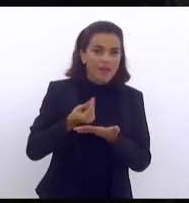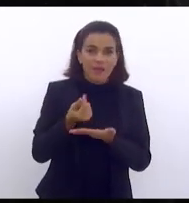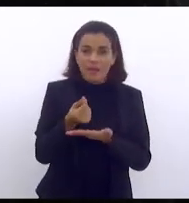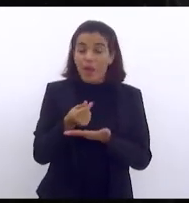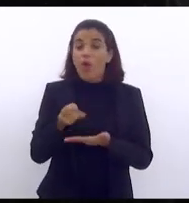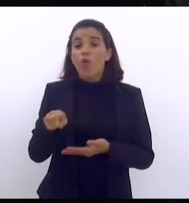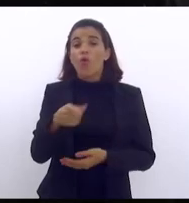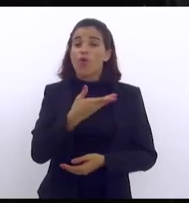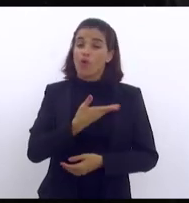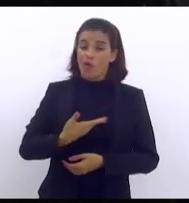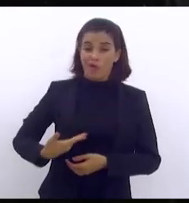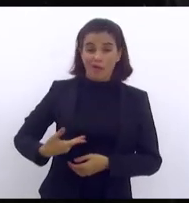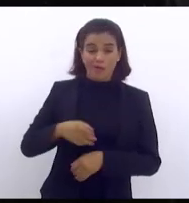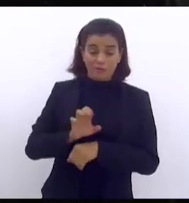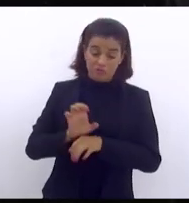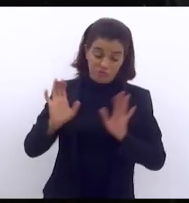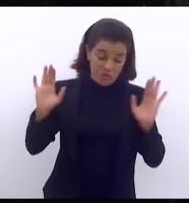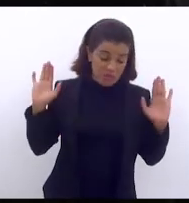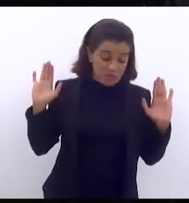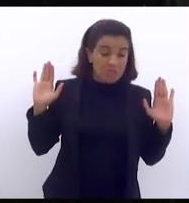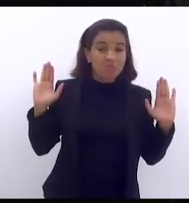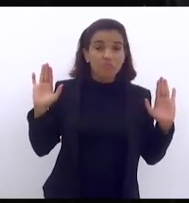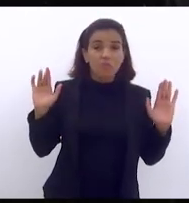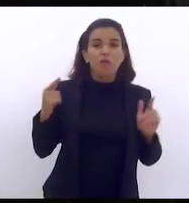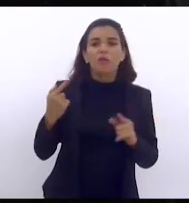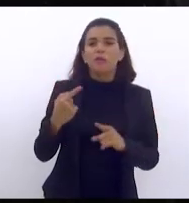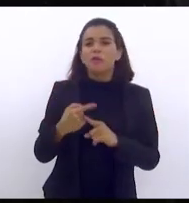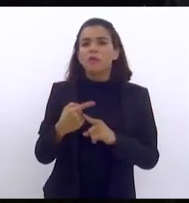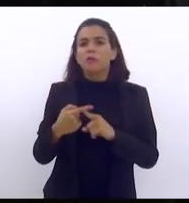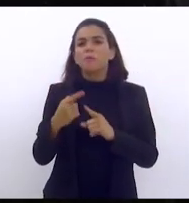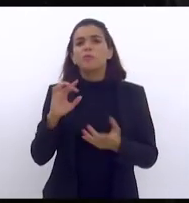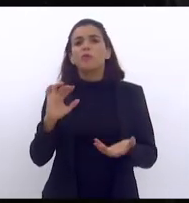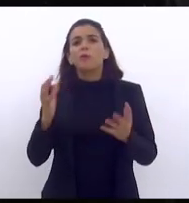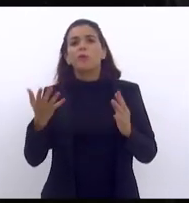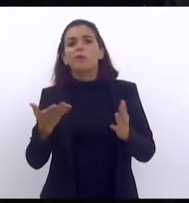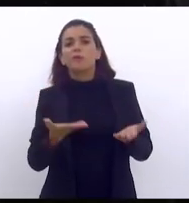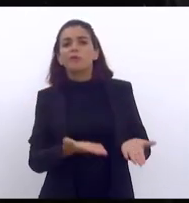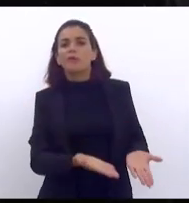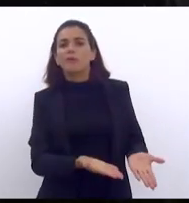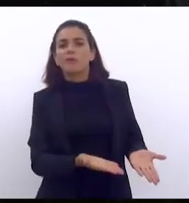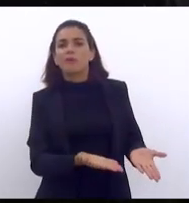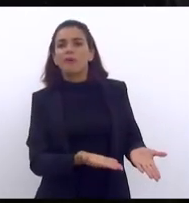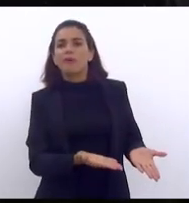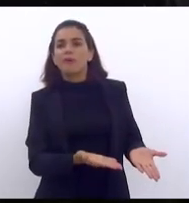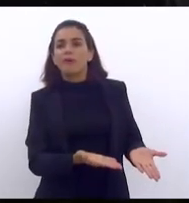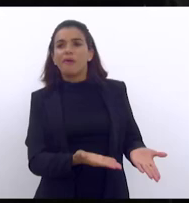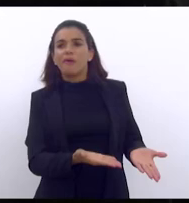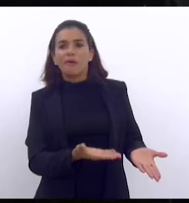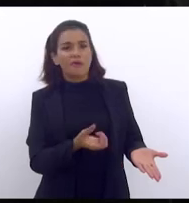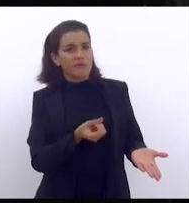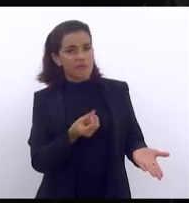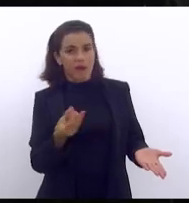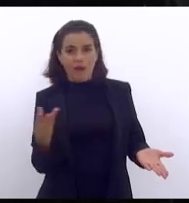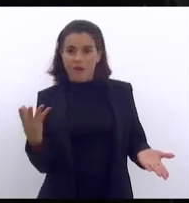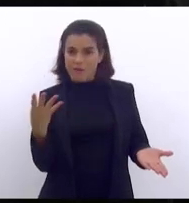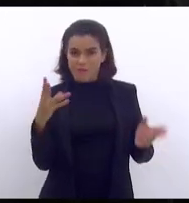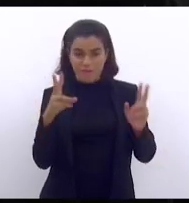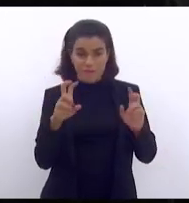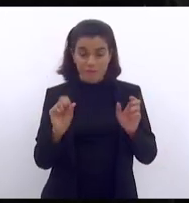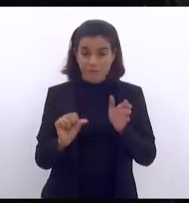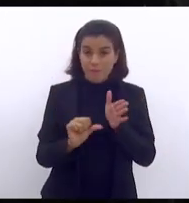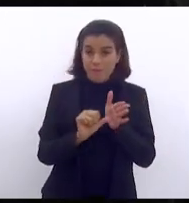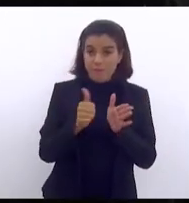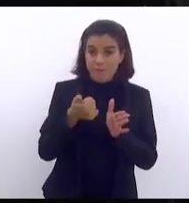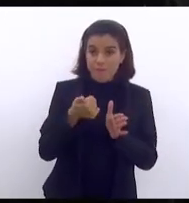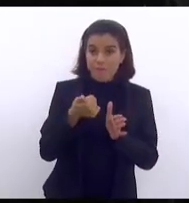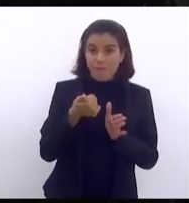governador do Estado e por que aconteceu isso por diversos motivos o primeiro